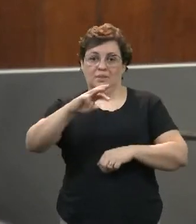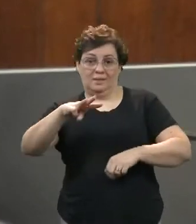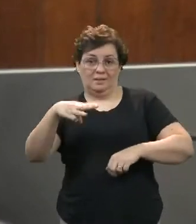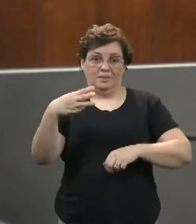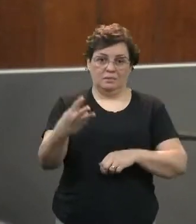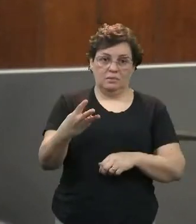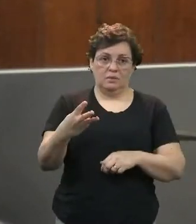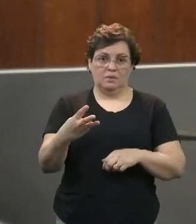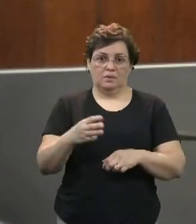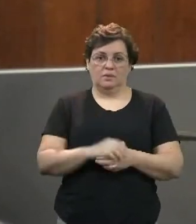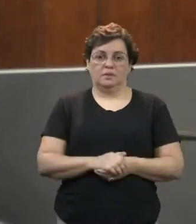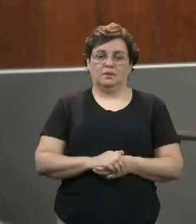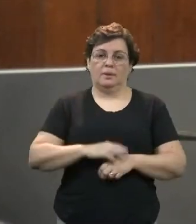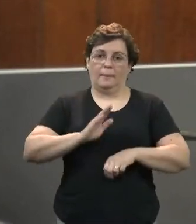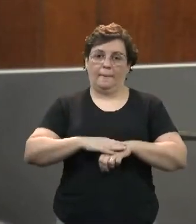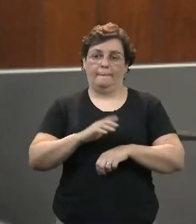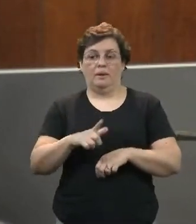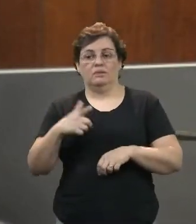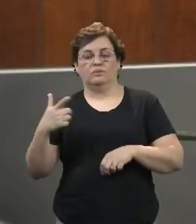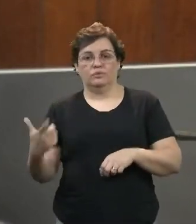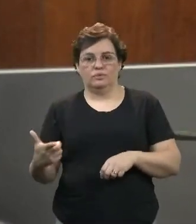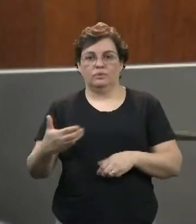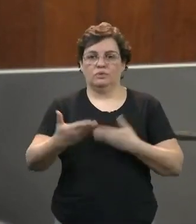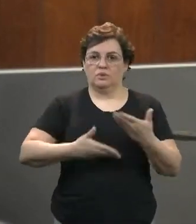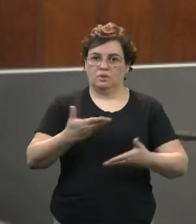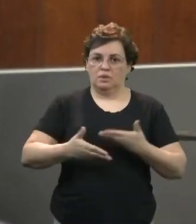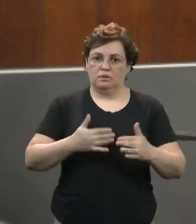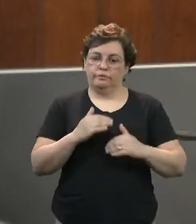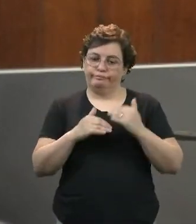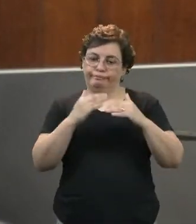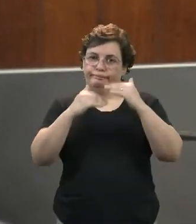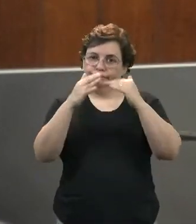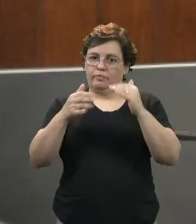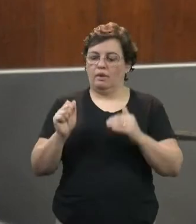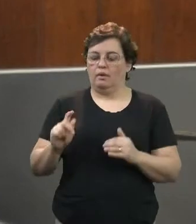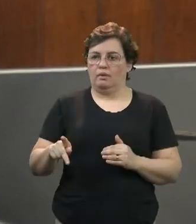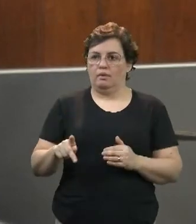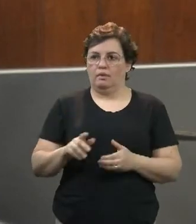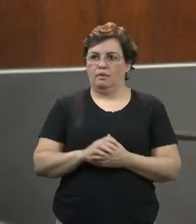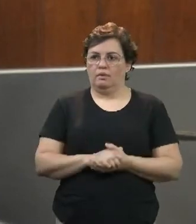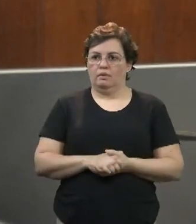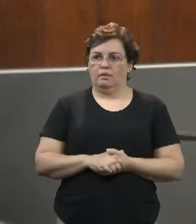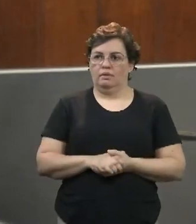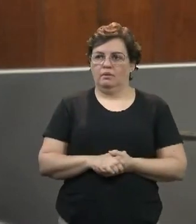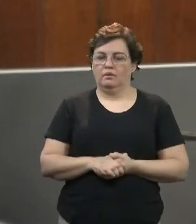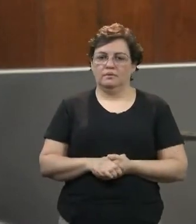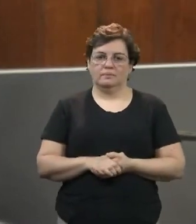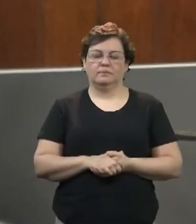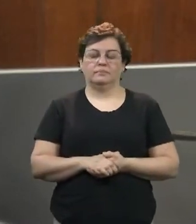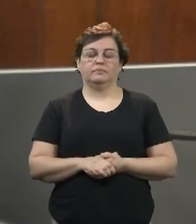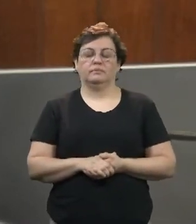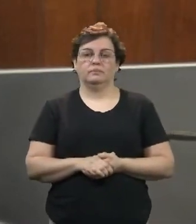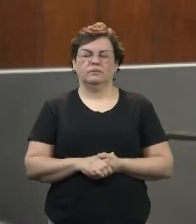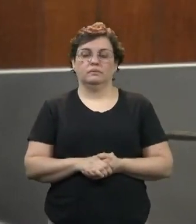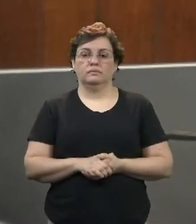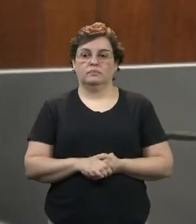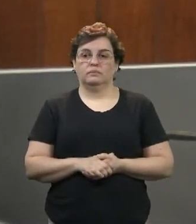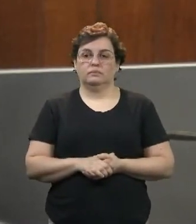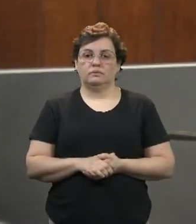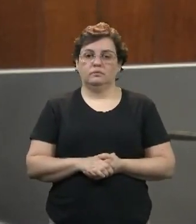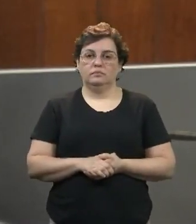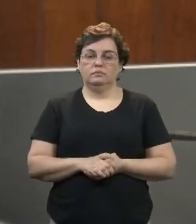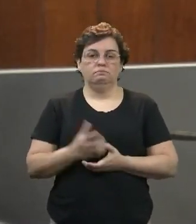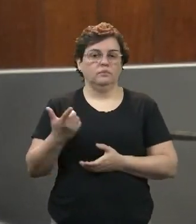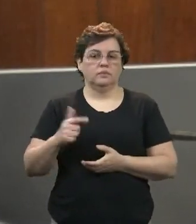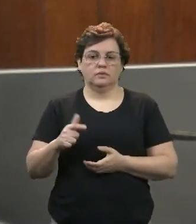na fila para se aposentar. Então, é um crescimento exponencial que é responsabilidade do município. Ao longo desse período, não